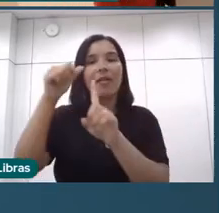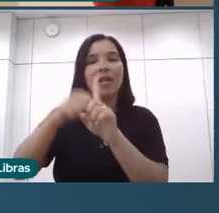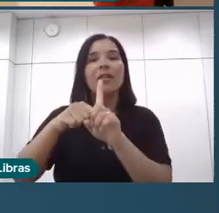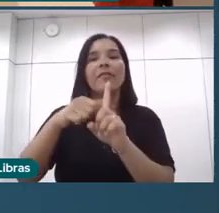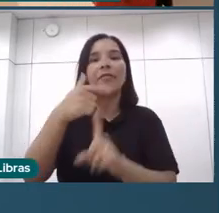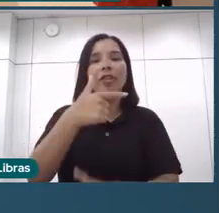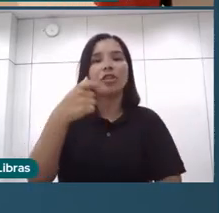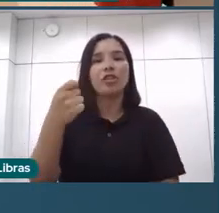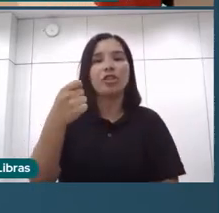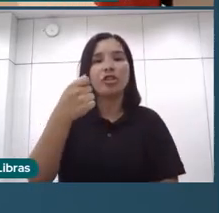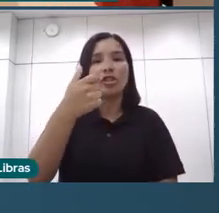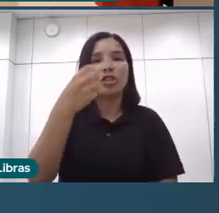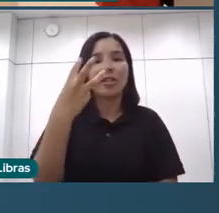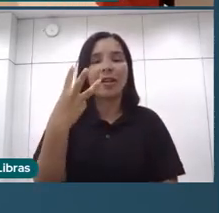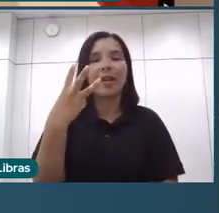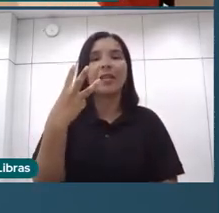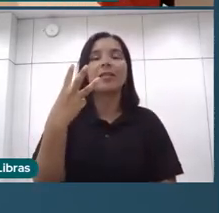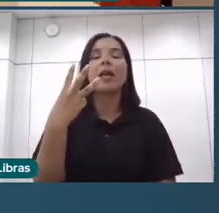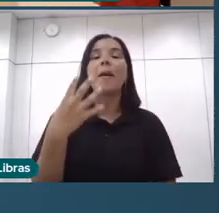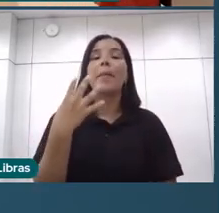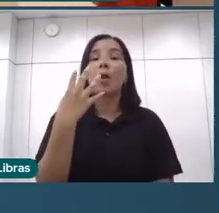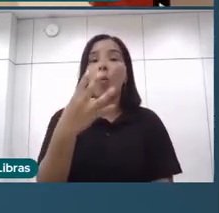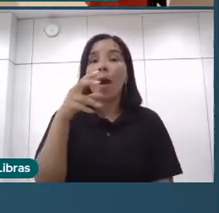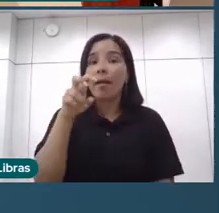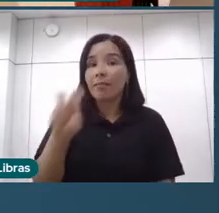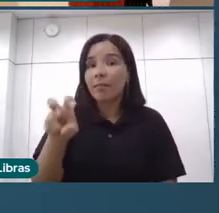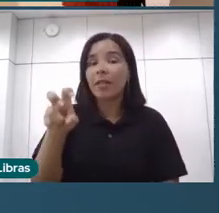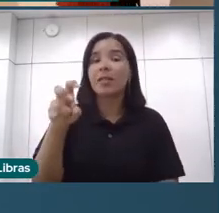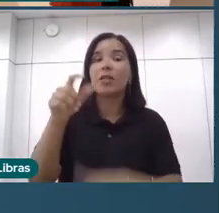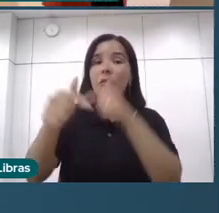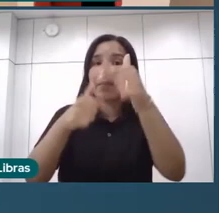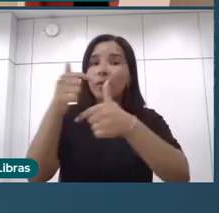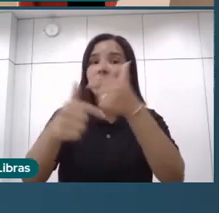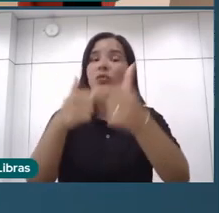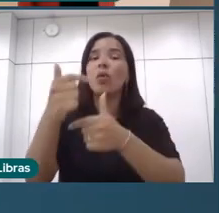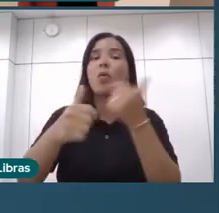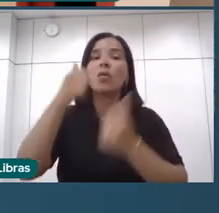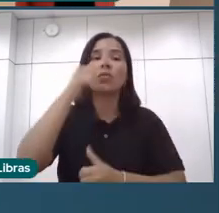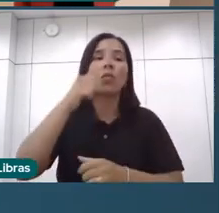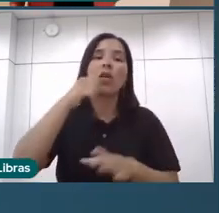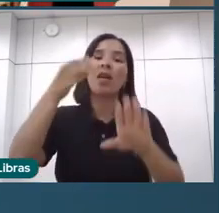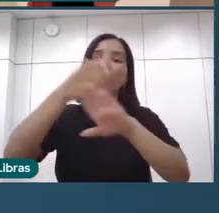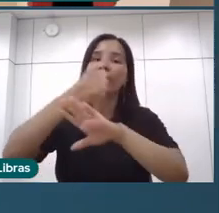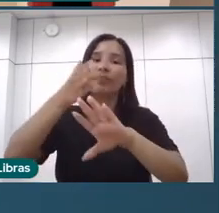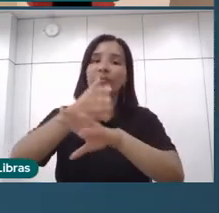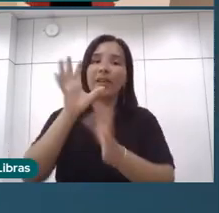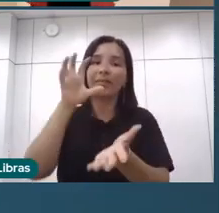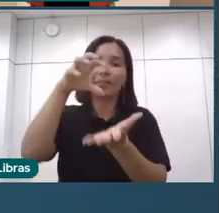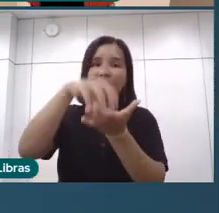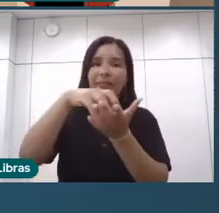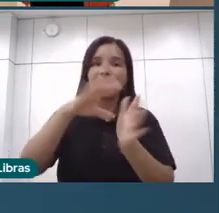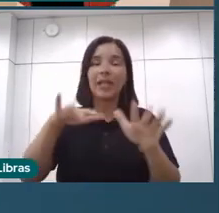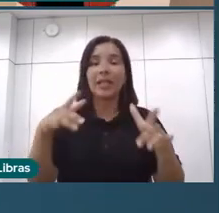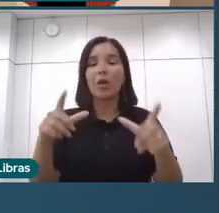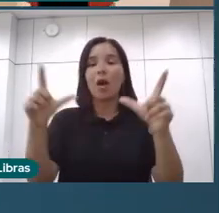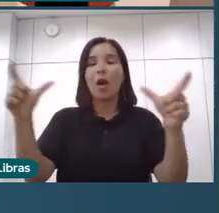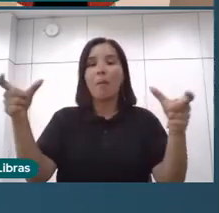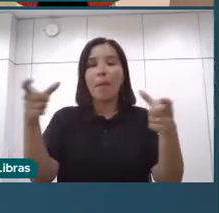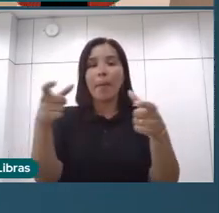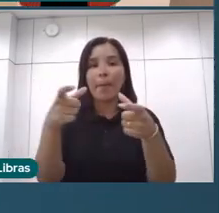um ponto percentual para 45%. E parte dessa redução, né, que a gente imaginava que seria sempre